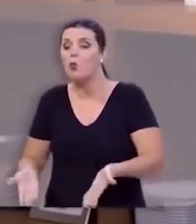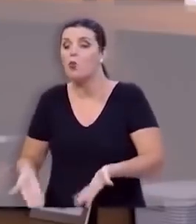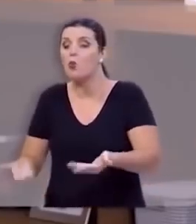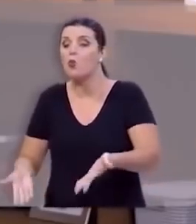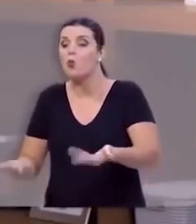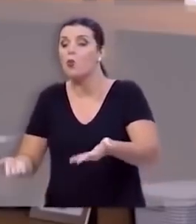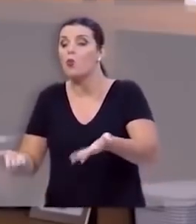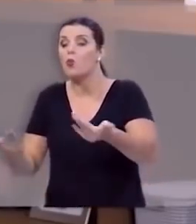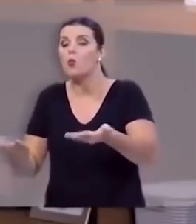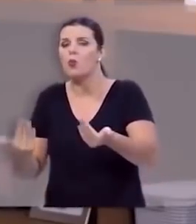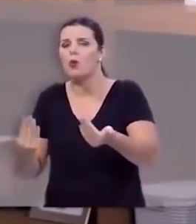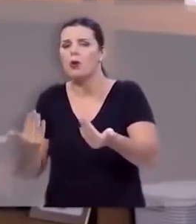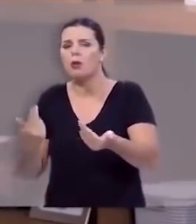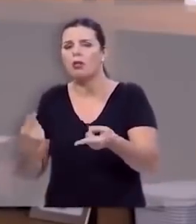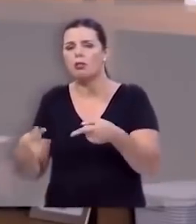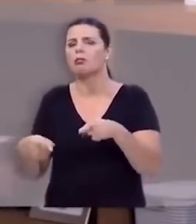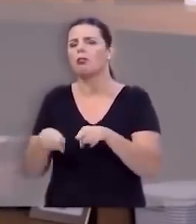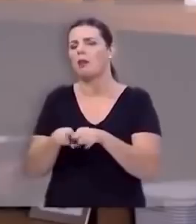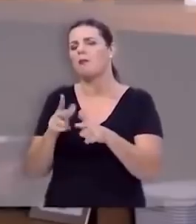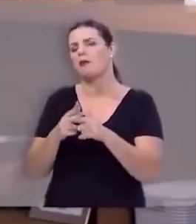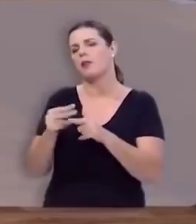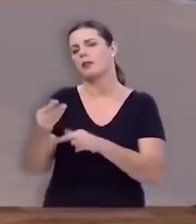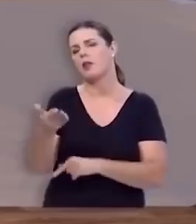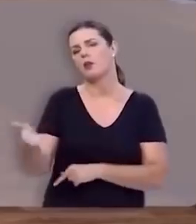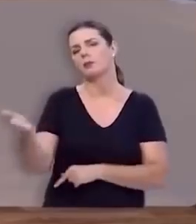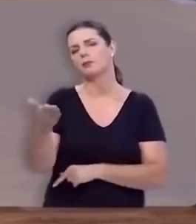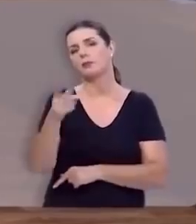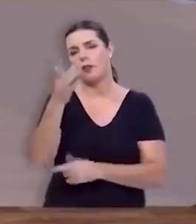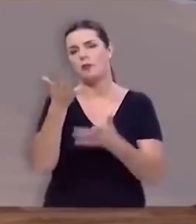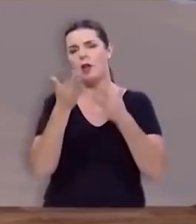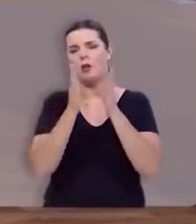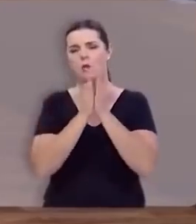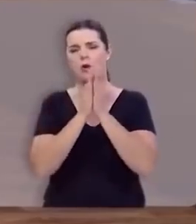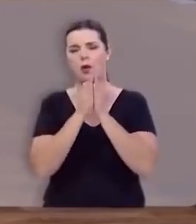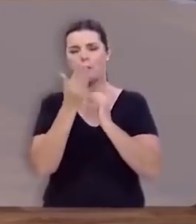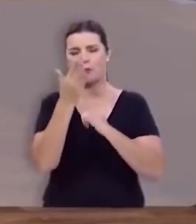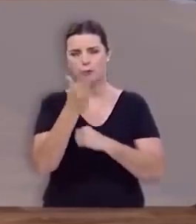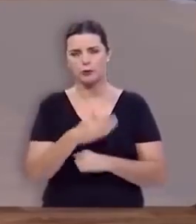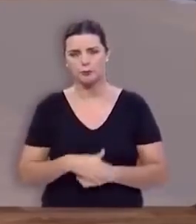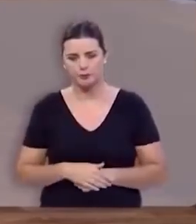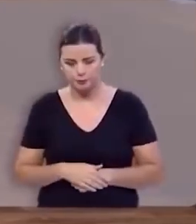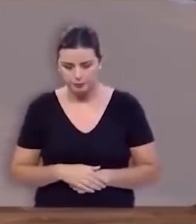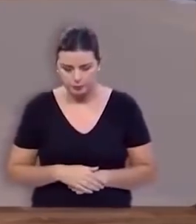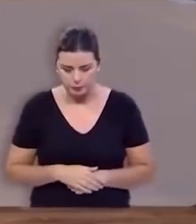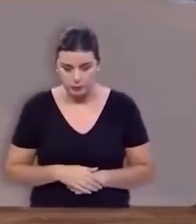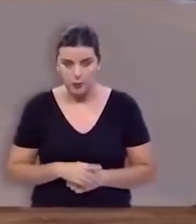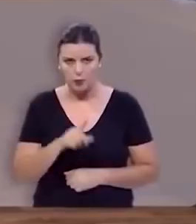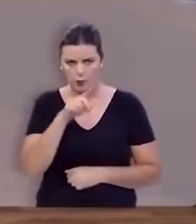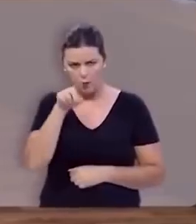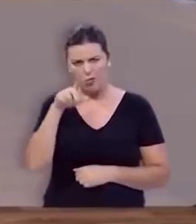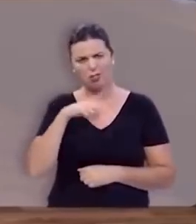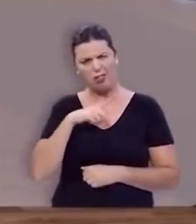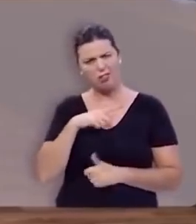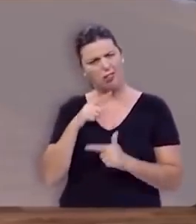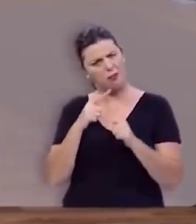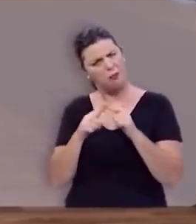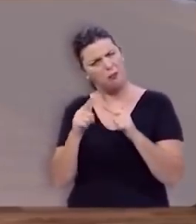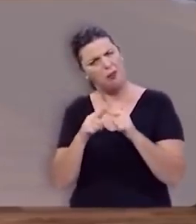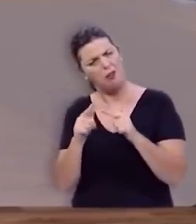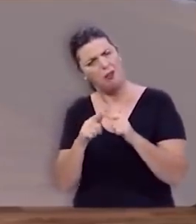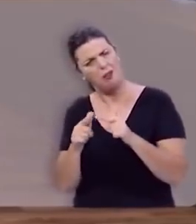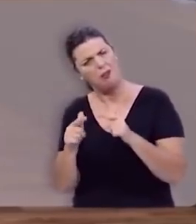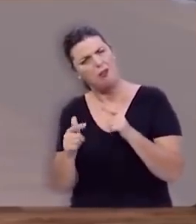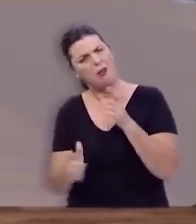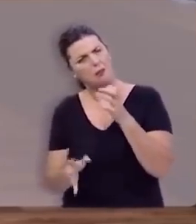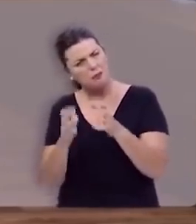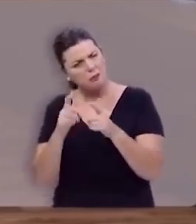outros vençam também. Eu quero orar com você, você que tem passado por lutas,